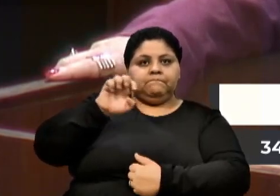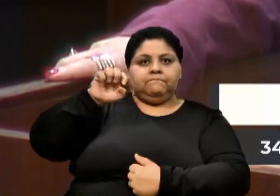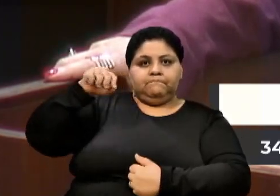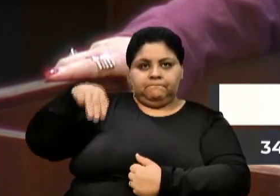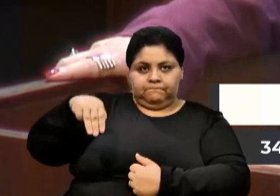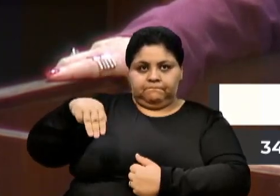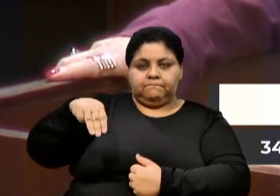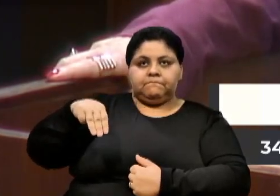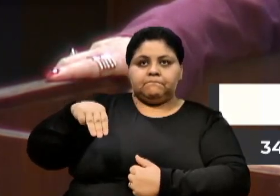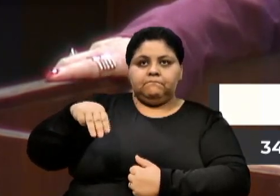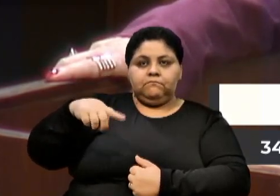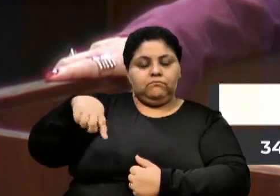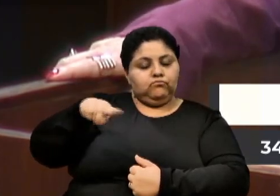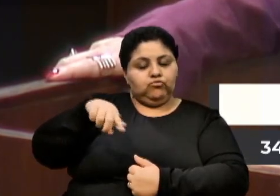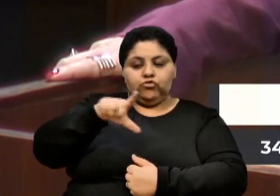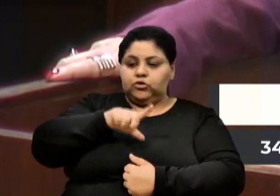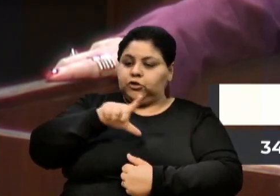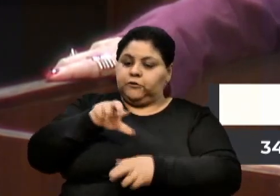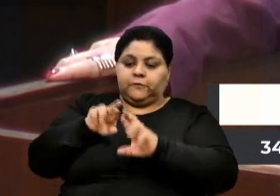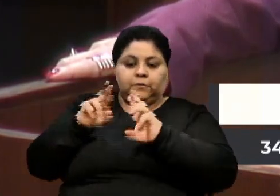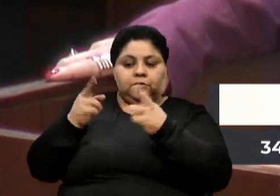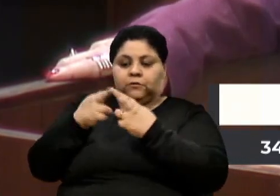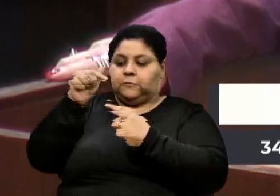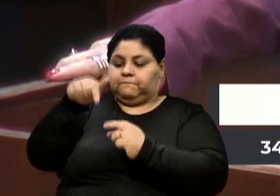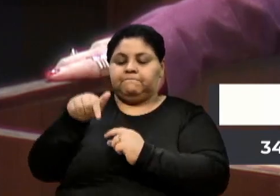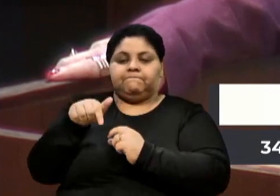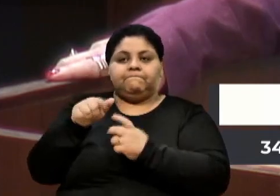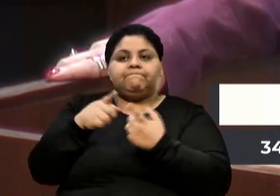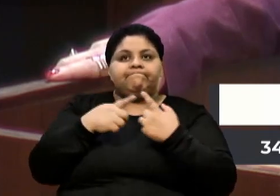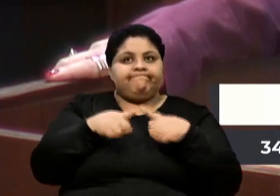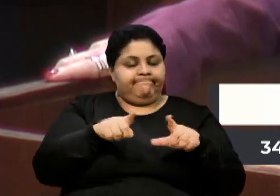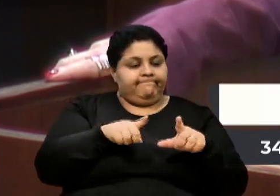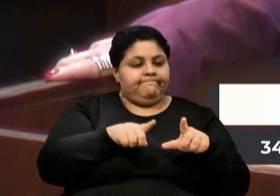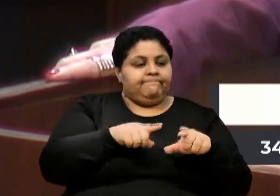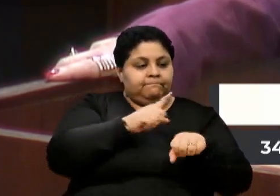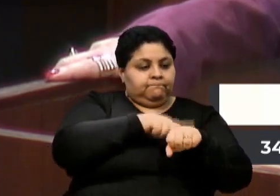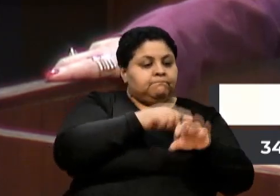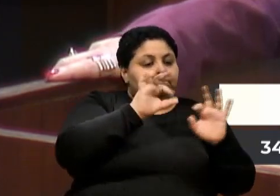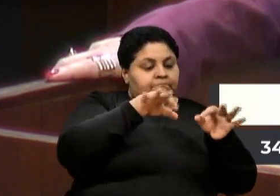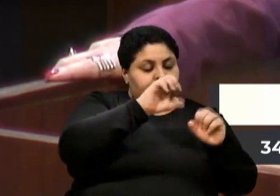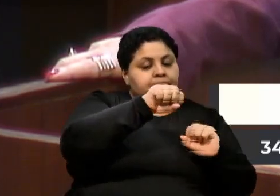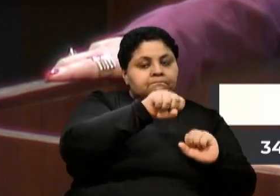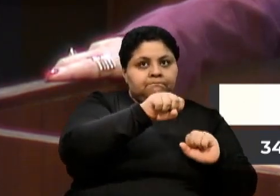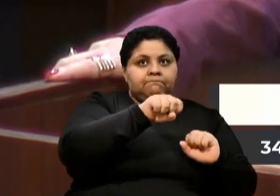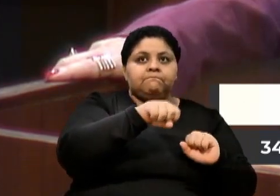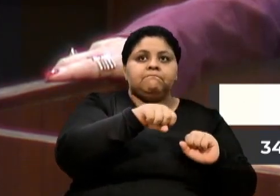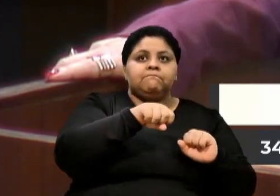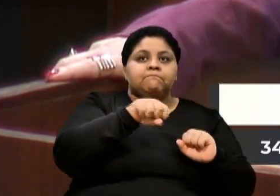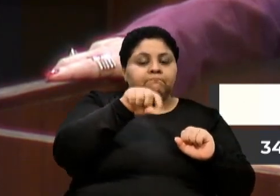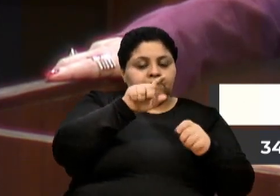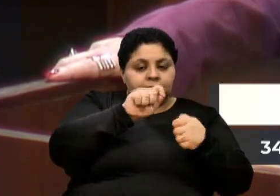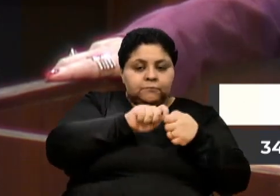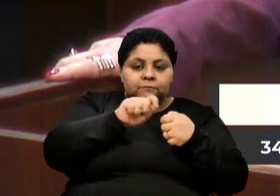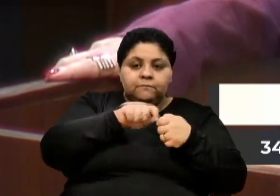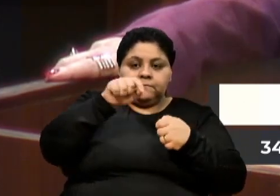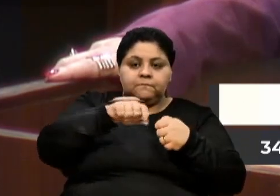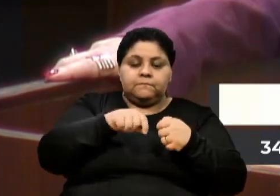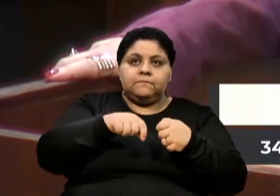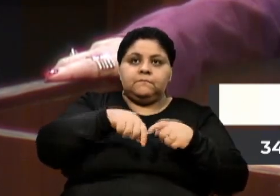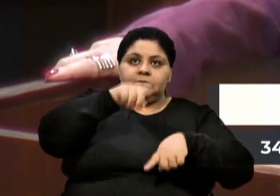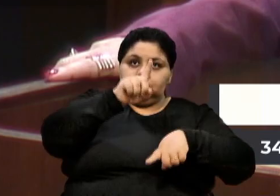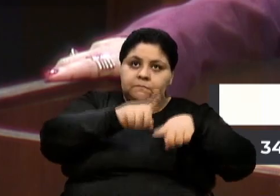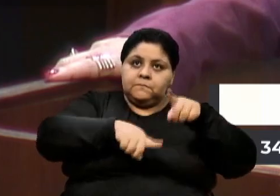ainda nós não tivemos reunião da Procuradoria aqui, mas vamos ter no momento adequado, de fazer uma atividade aqui em Caxias,